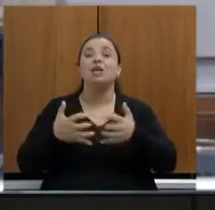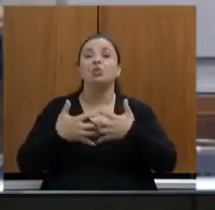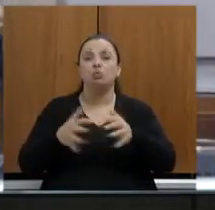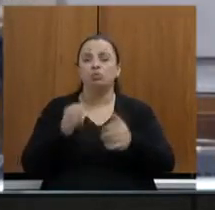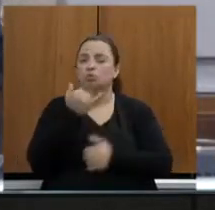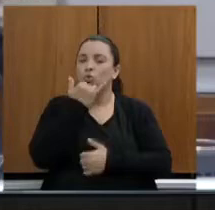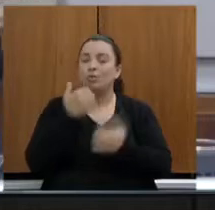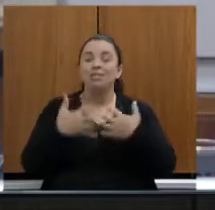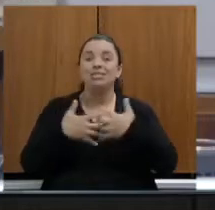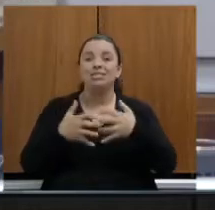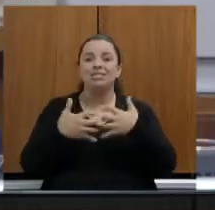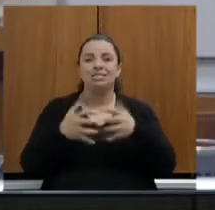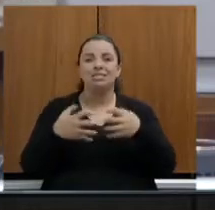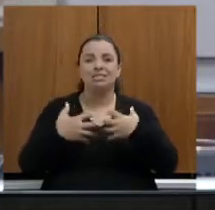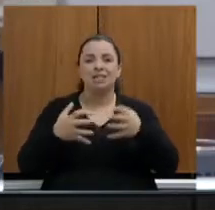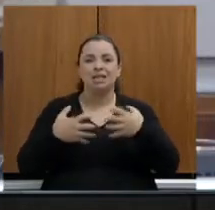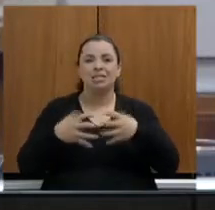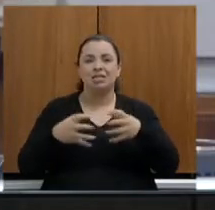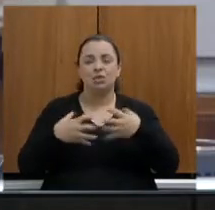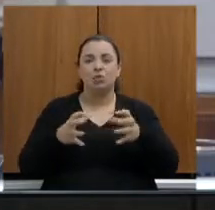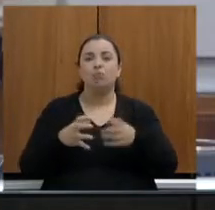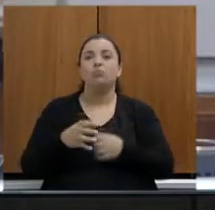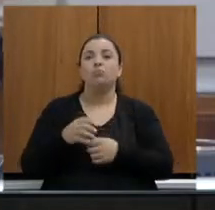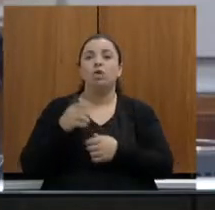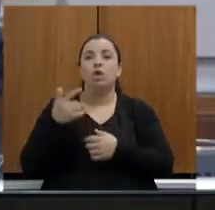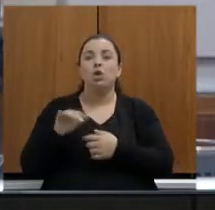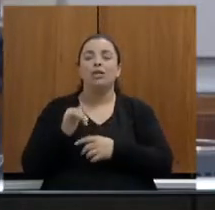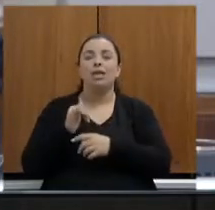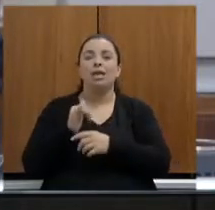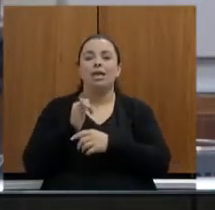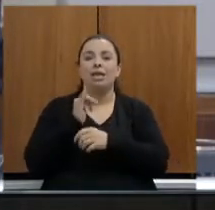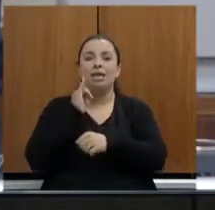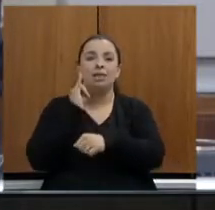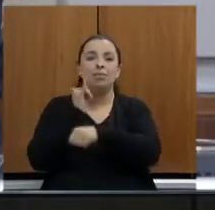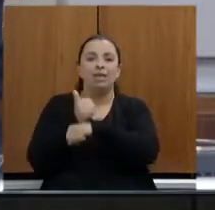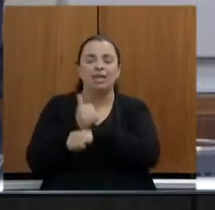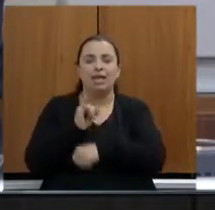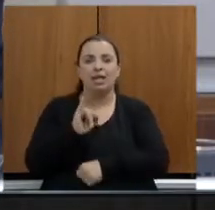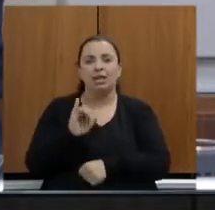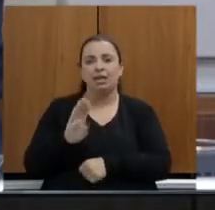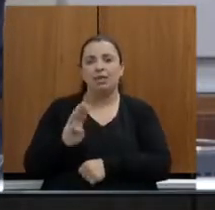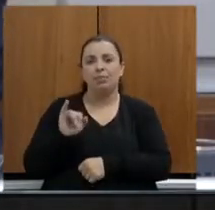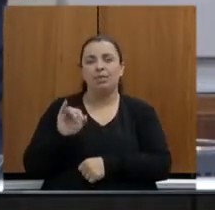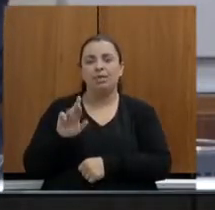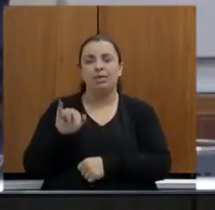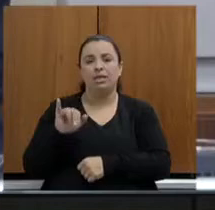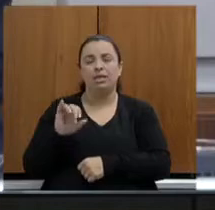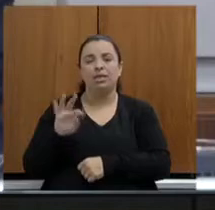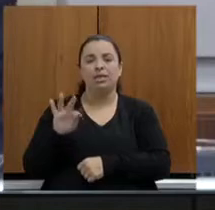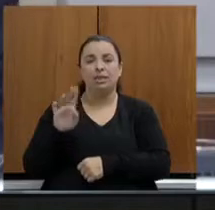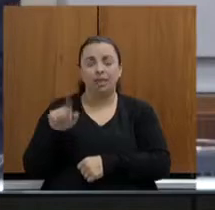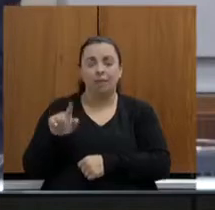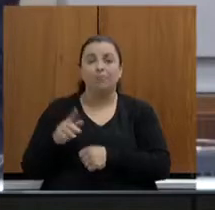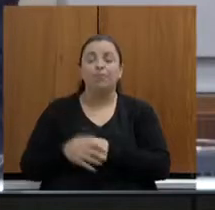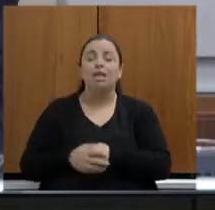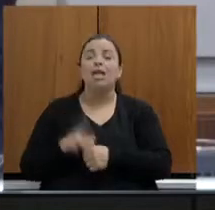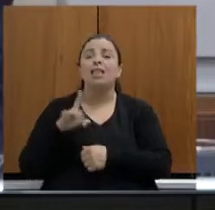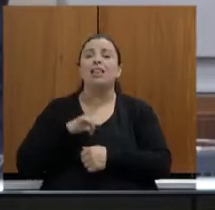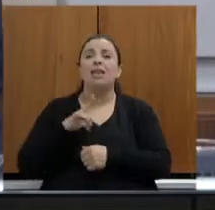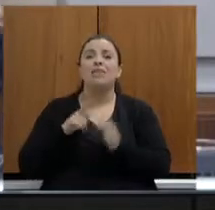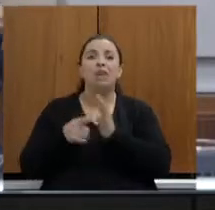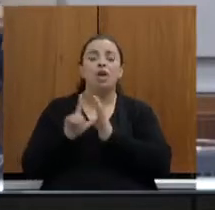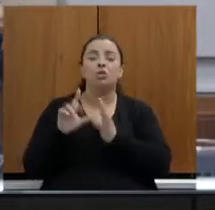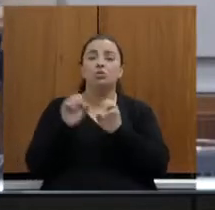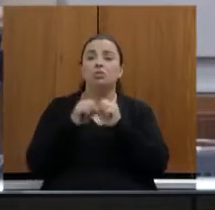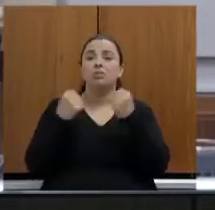A pedido dos ambientalistas, não para, para todos, mas a pedido dos ambientalistas e depois organizamos com os ambientalistas um seminário de dois dias para discutir o tema.